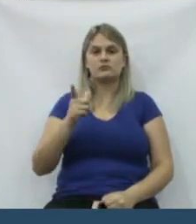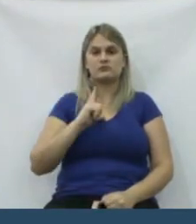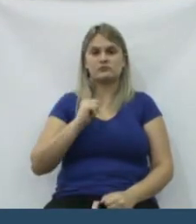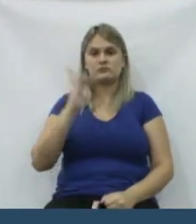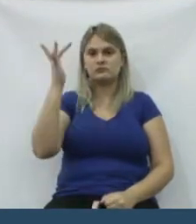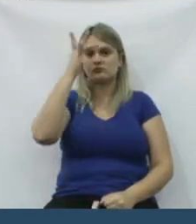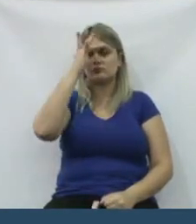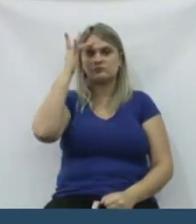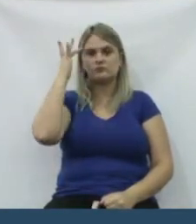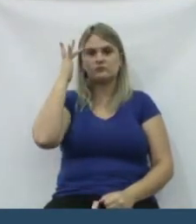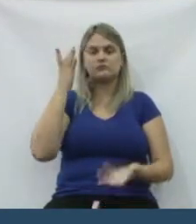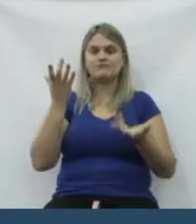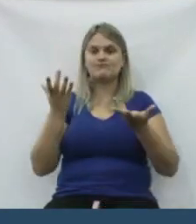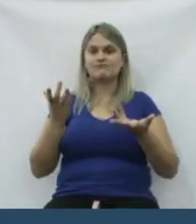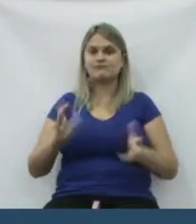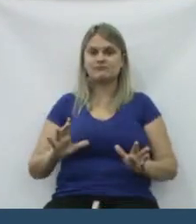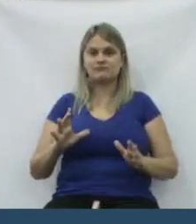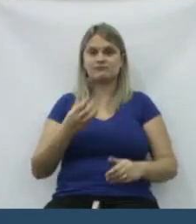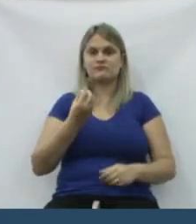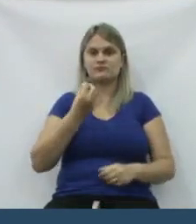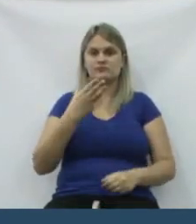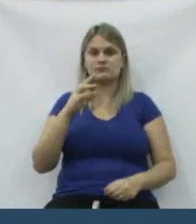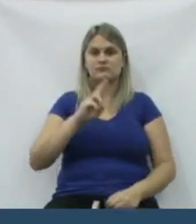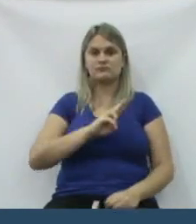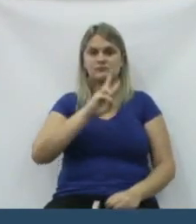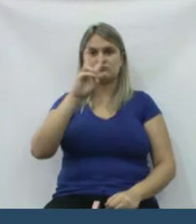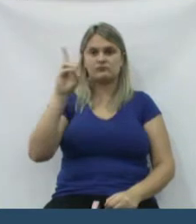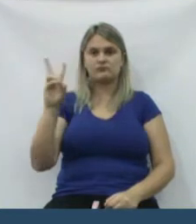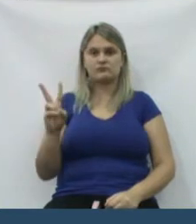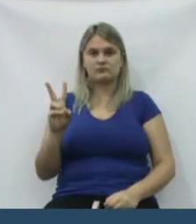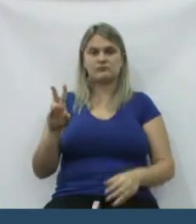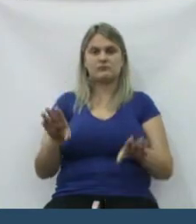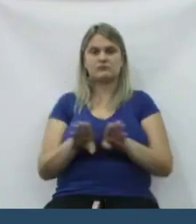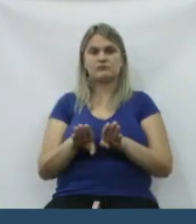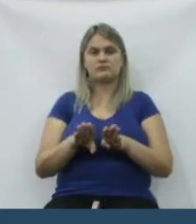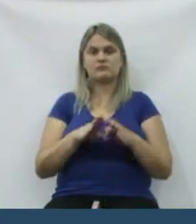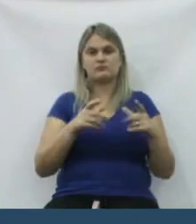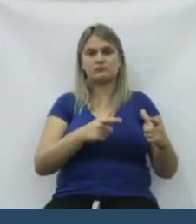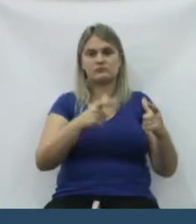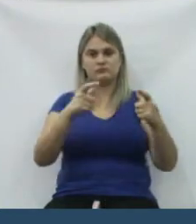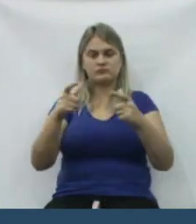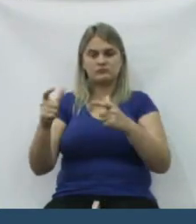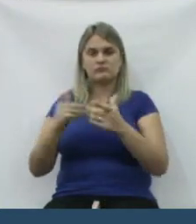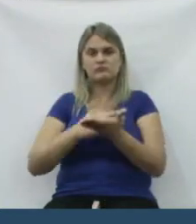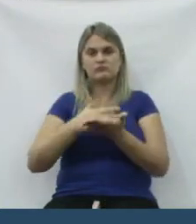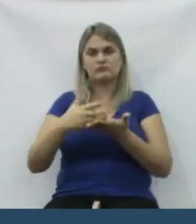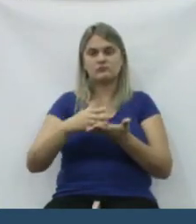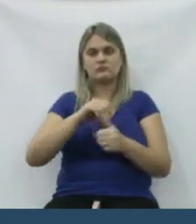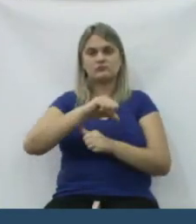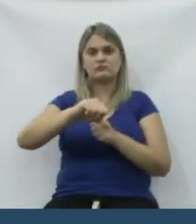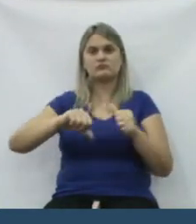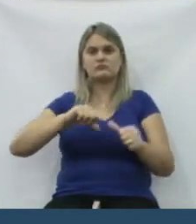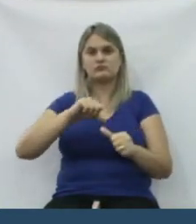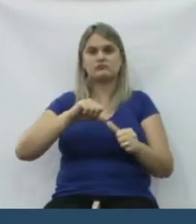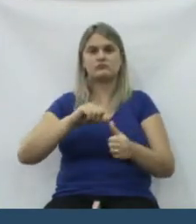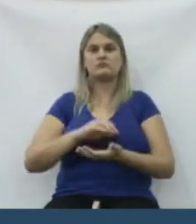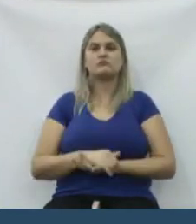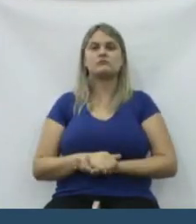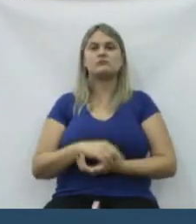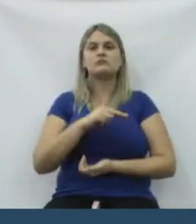aquelas pessoas que não querem o bem de União da Vitória e da região, começam a mudar.